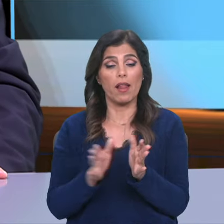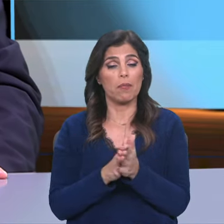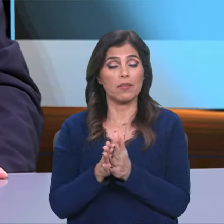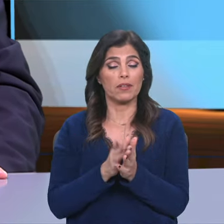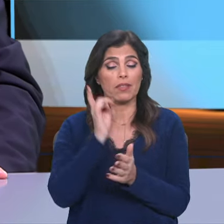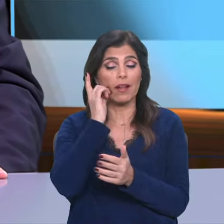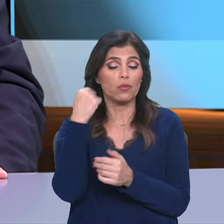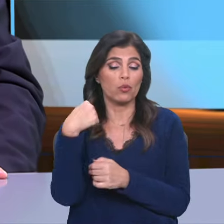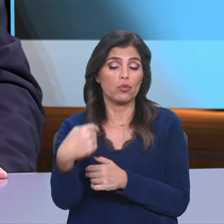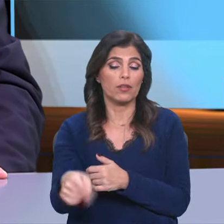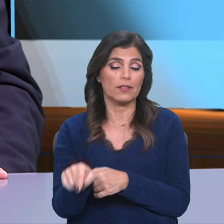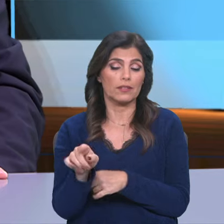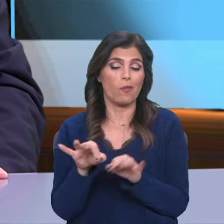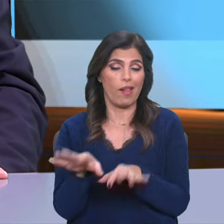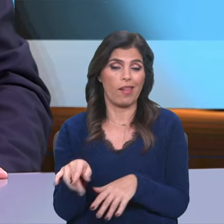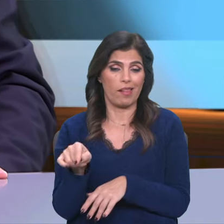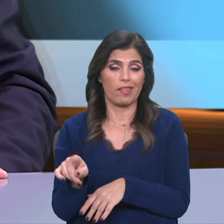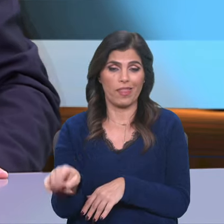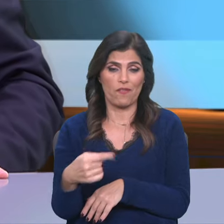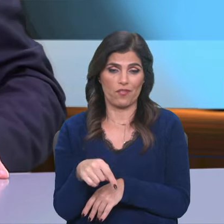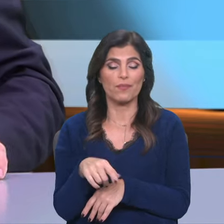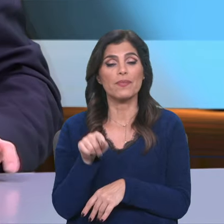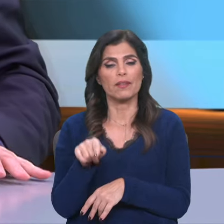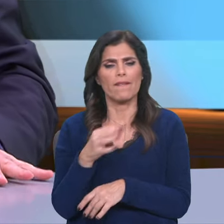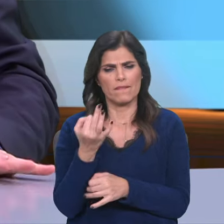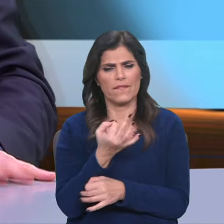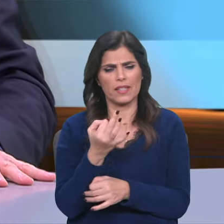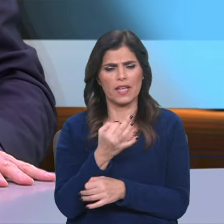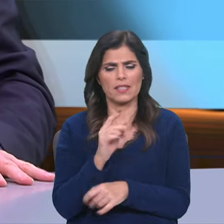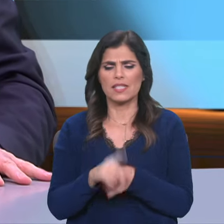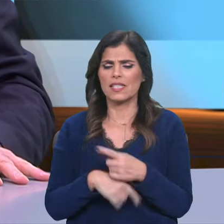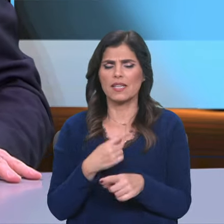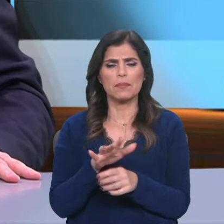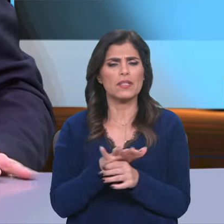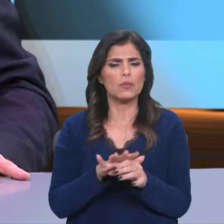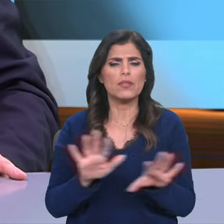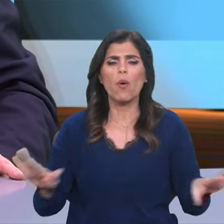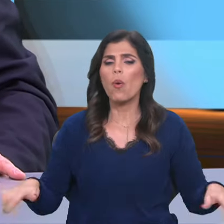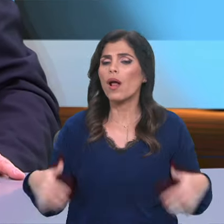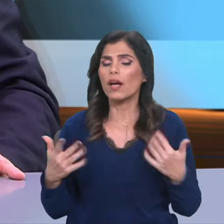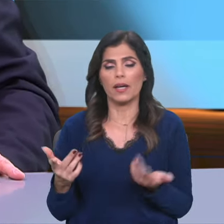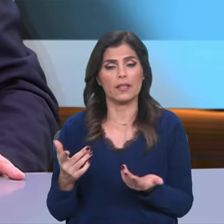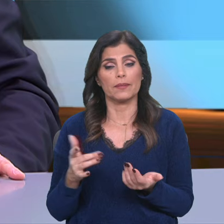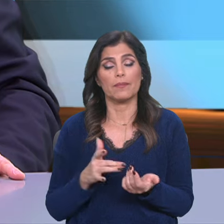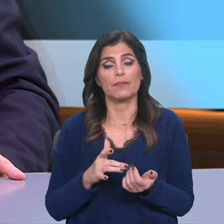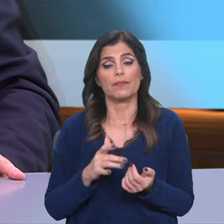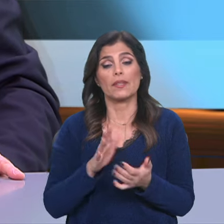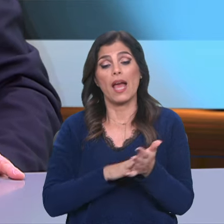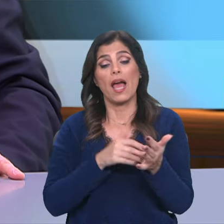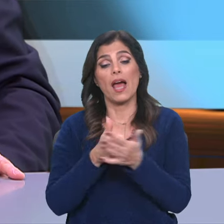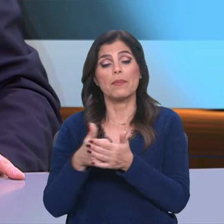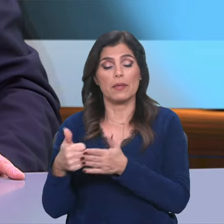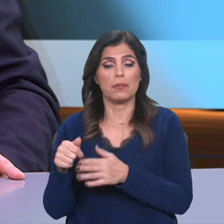os dias. E, realmente, sempre, em todas as circunstâncias, a Bíblia é